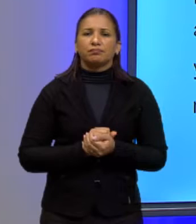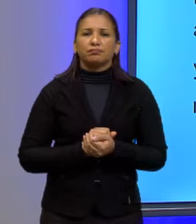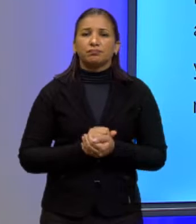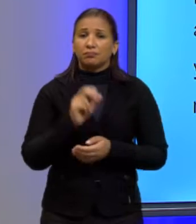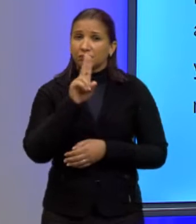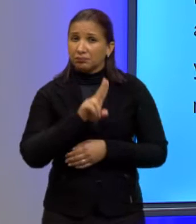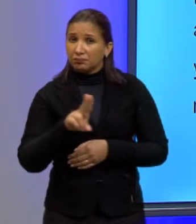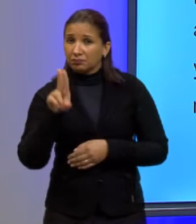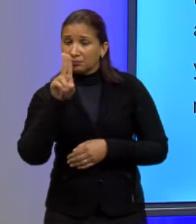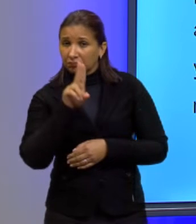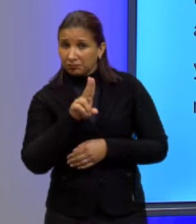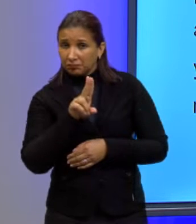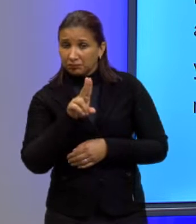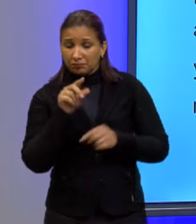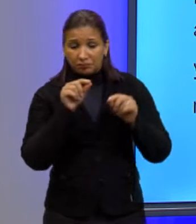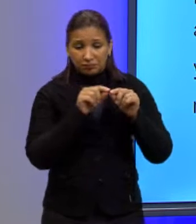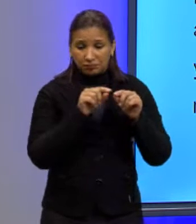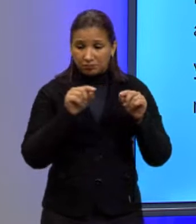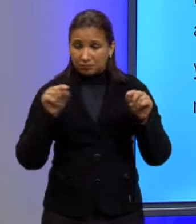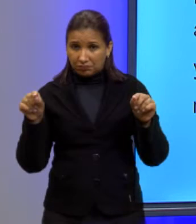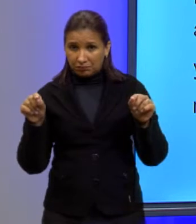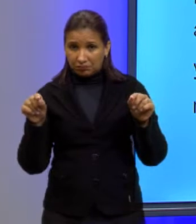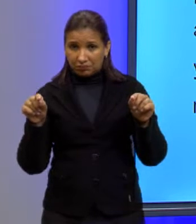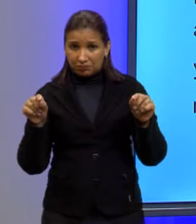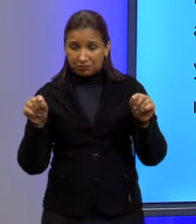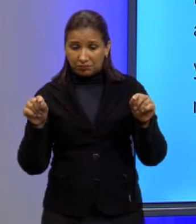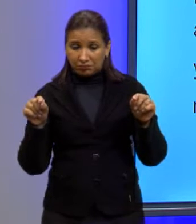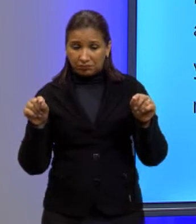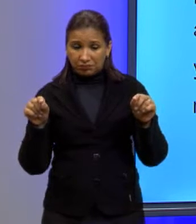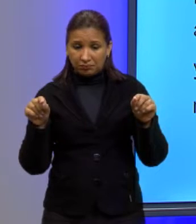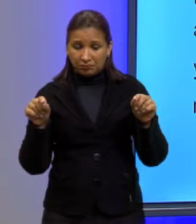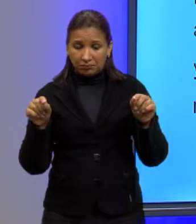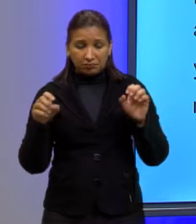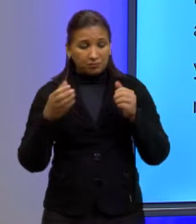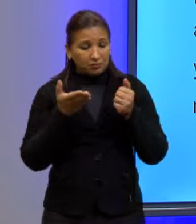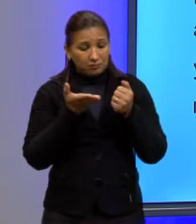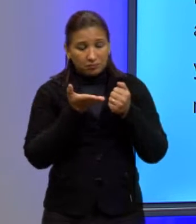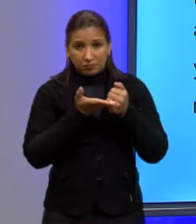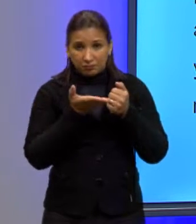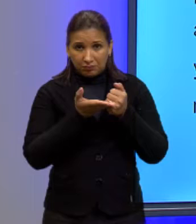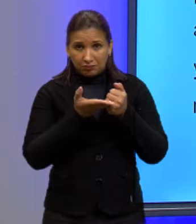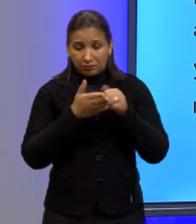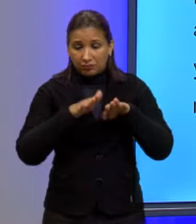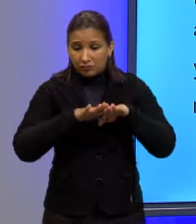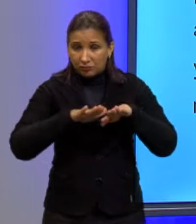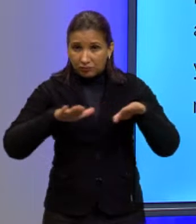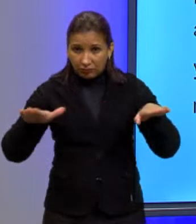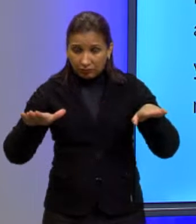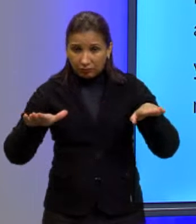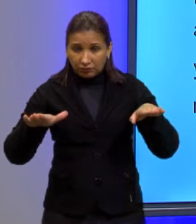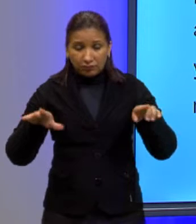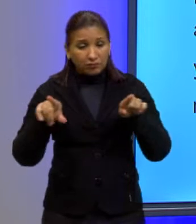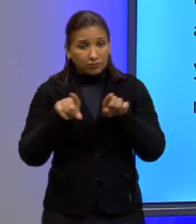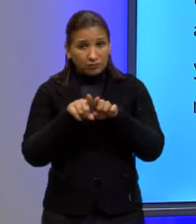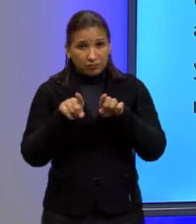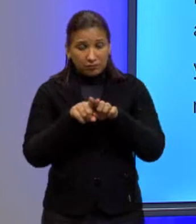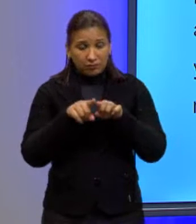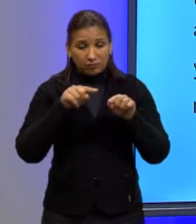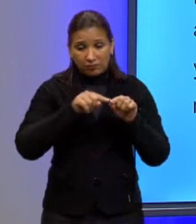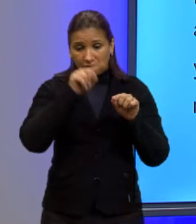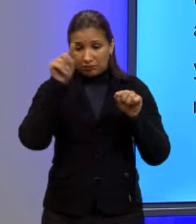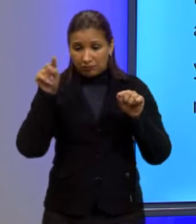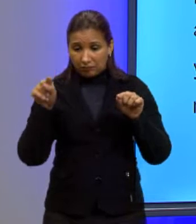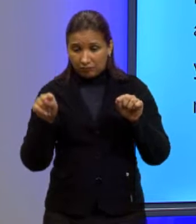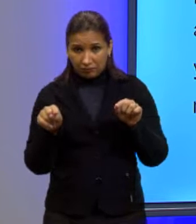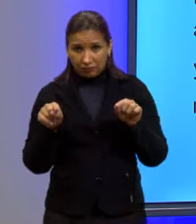Usando o eixo horizontal no nível do chão e o eixo de simetria da parábola como eixo